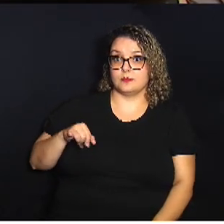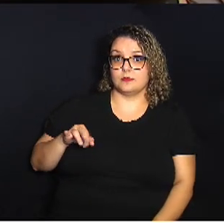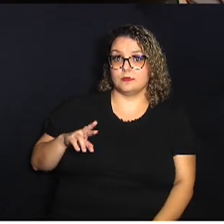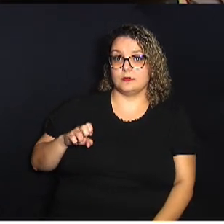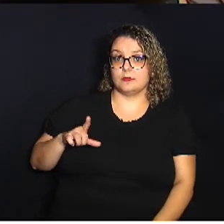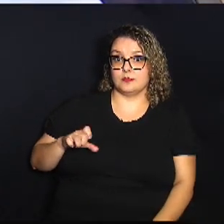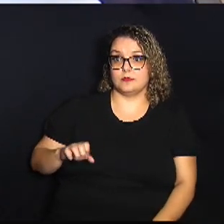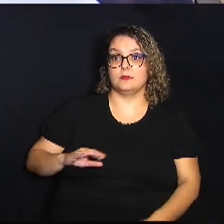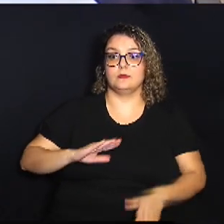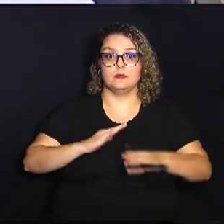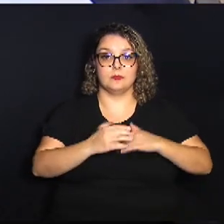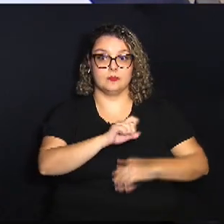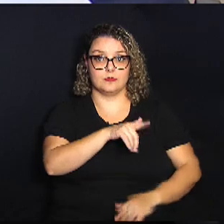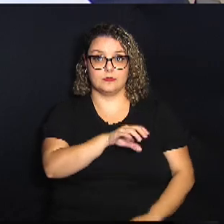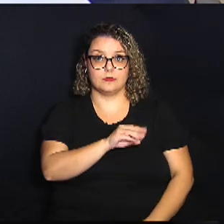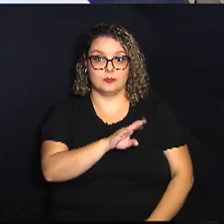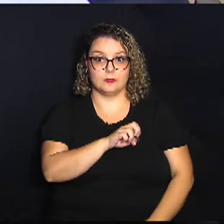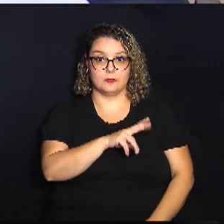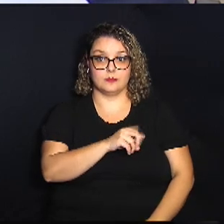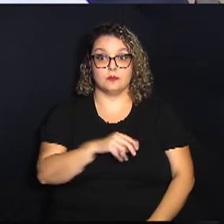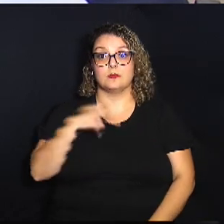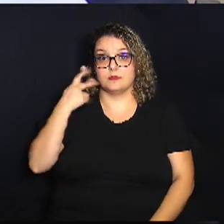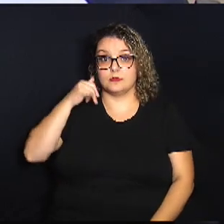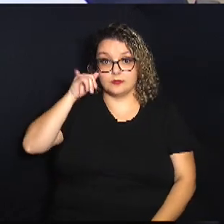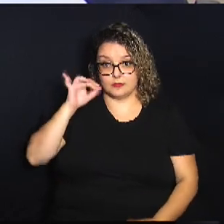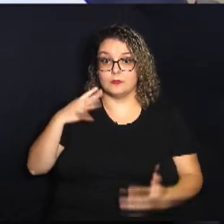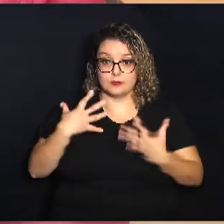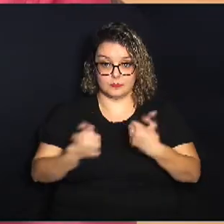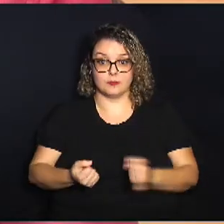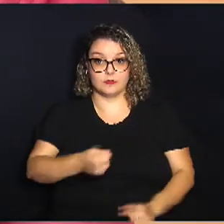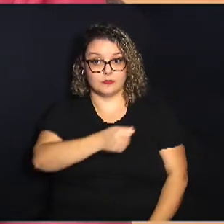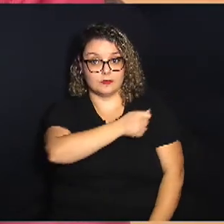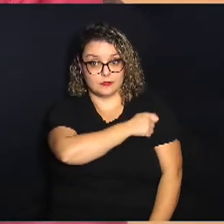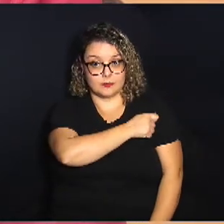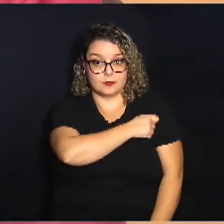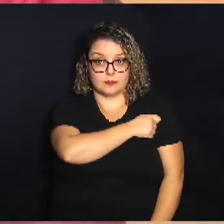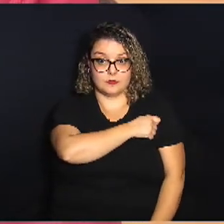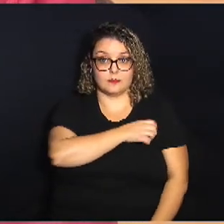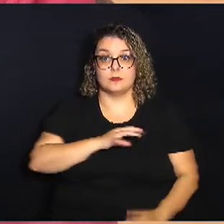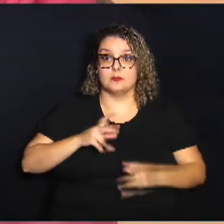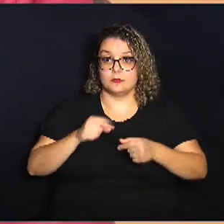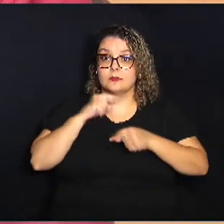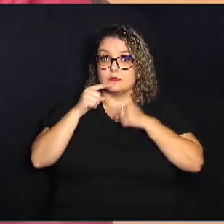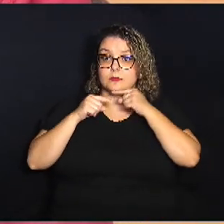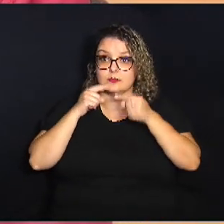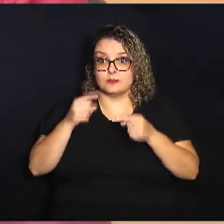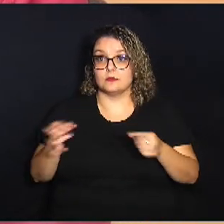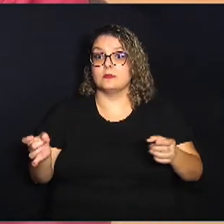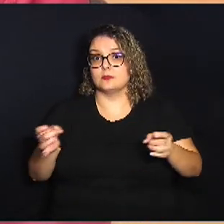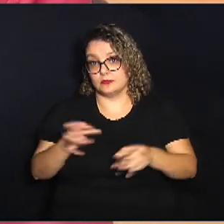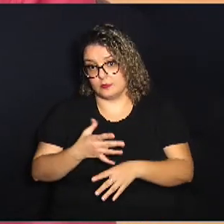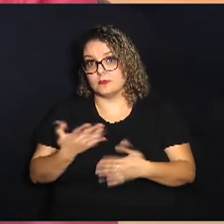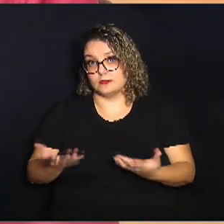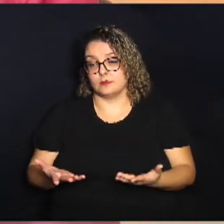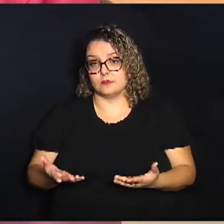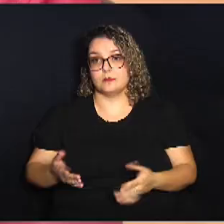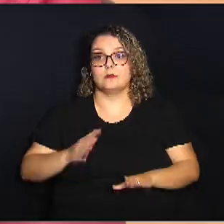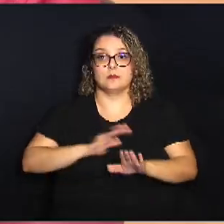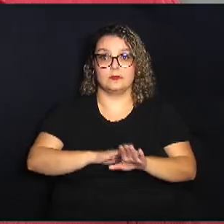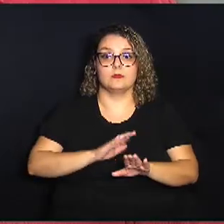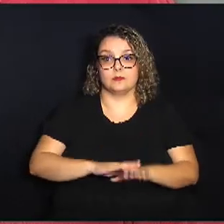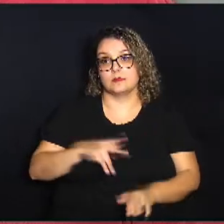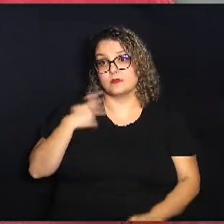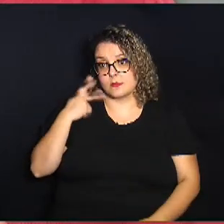São Bernardo o vereador Paulo Búfalo recepcionou os estudantes e tirou todas as dúvidas a respeito da atuação de um